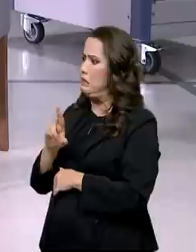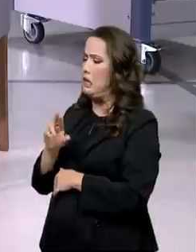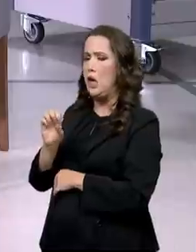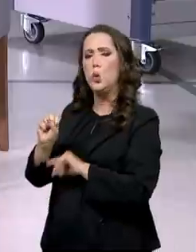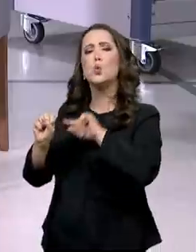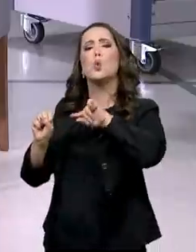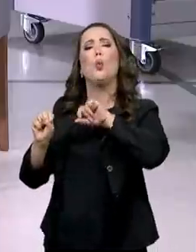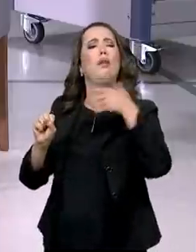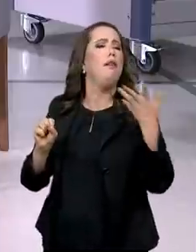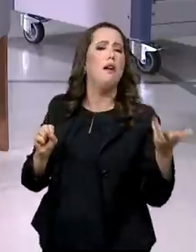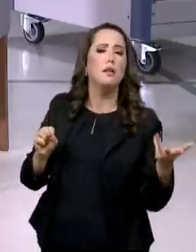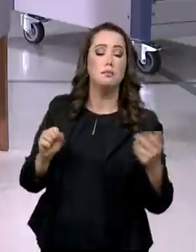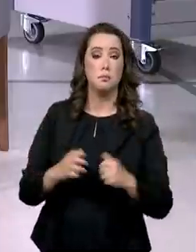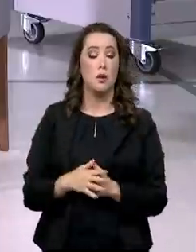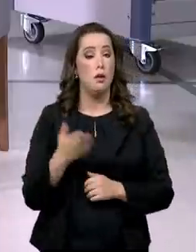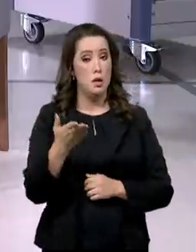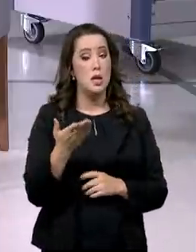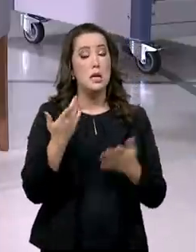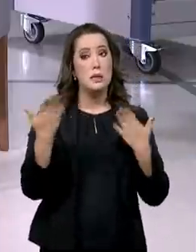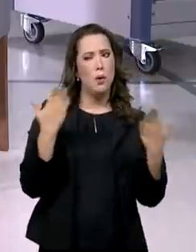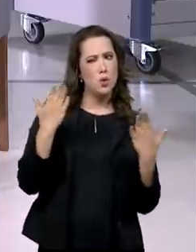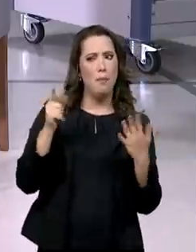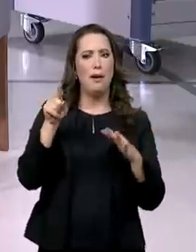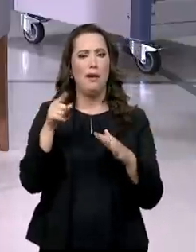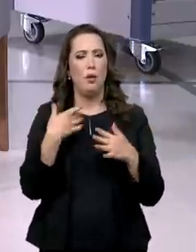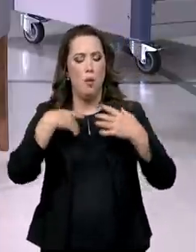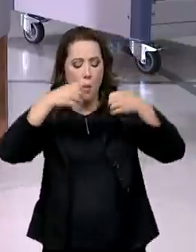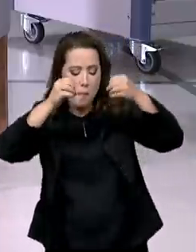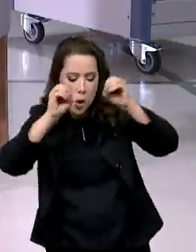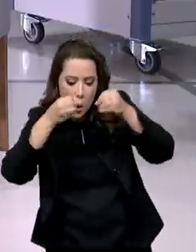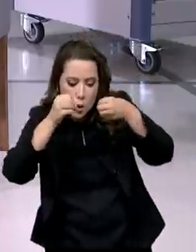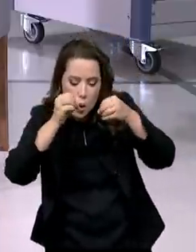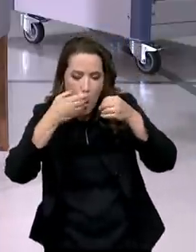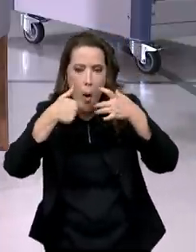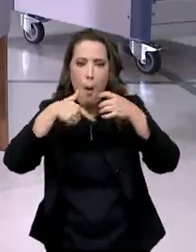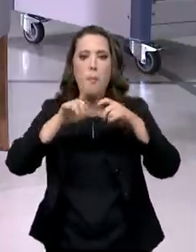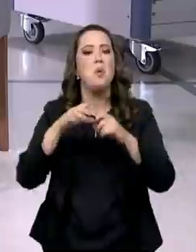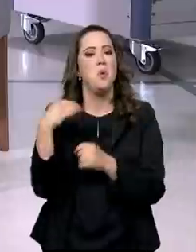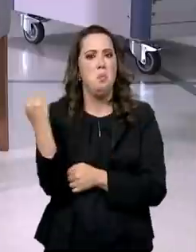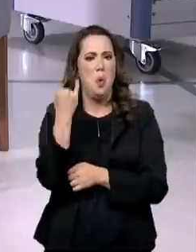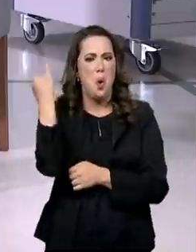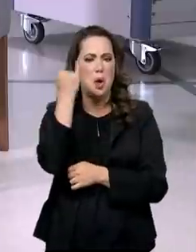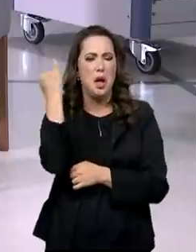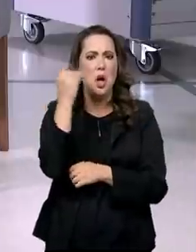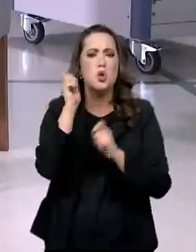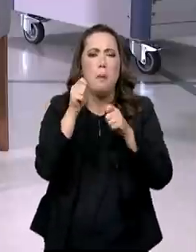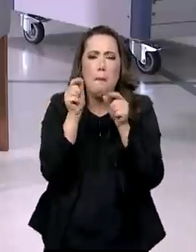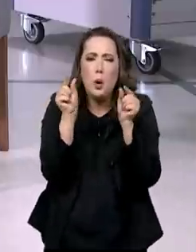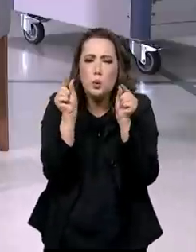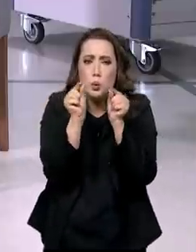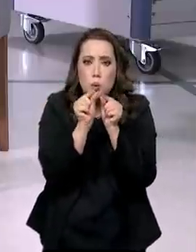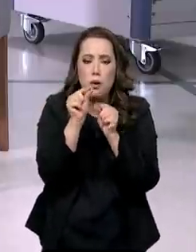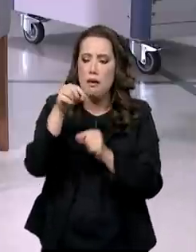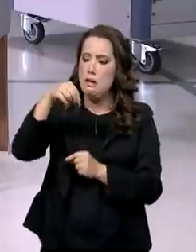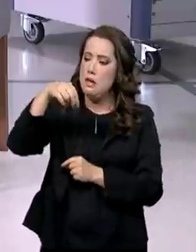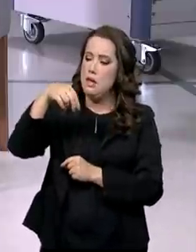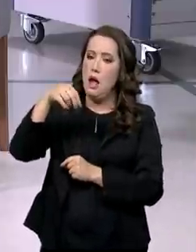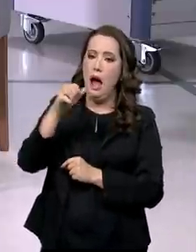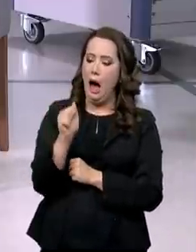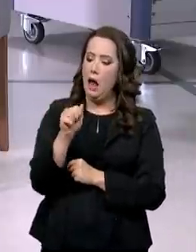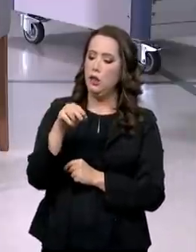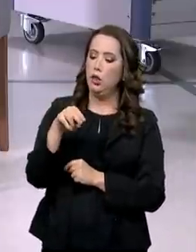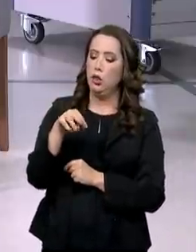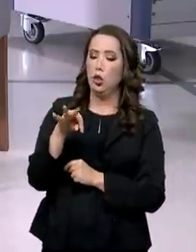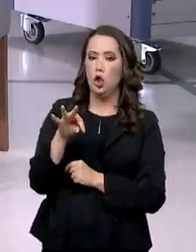como se fosse um supermicroscópio que vê qualquer coisa que você quiser a nível atômico, subatômico até. E